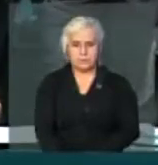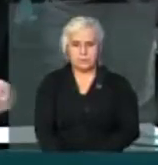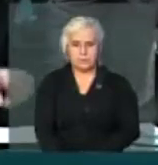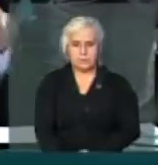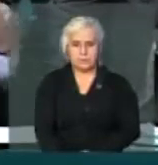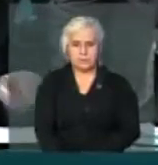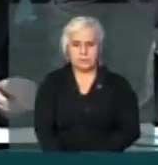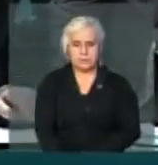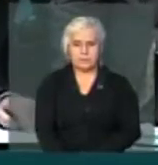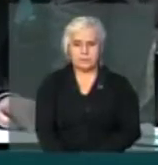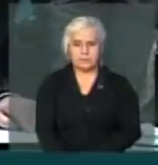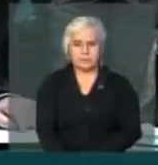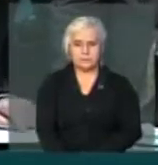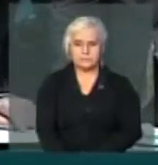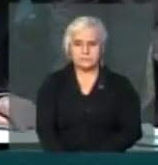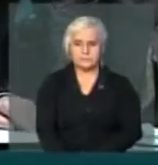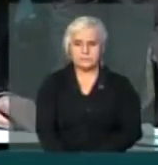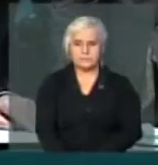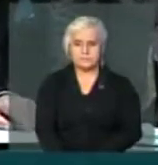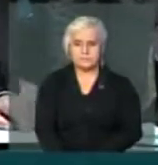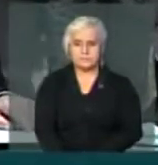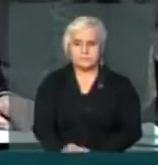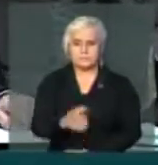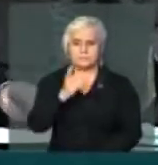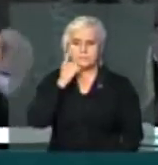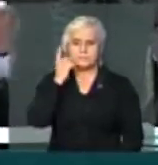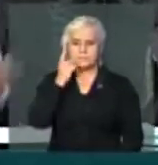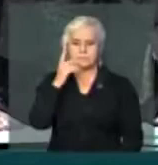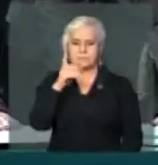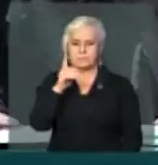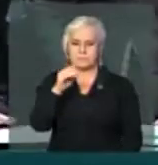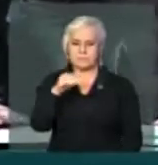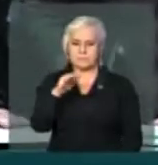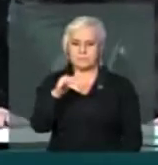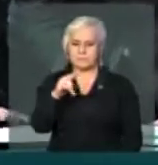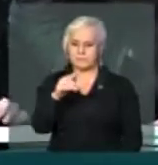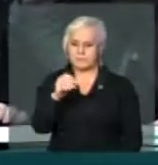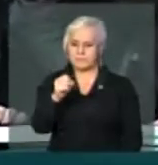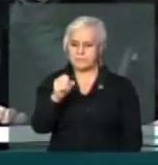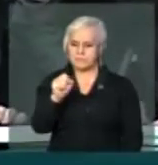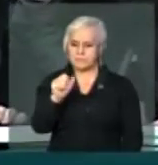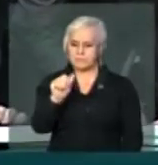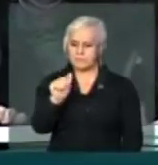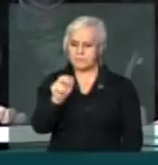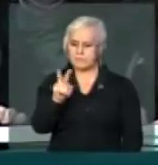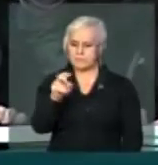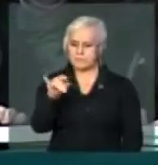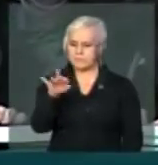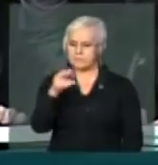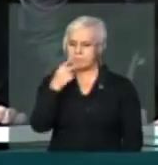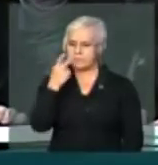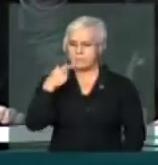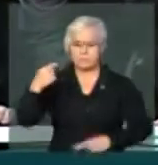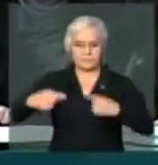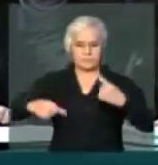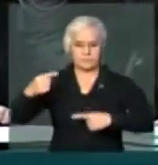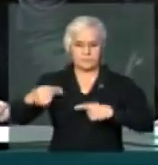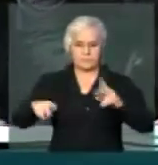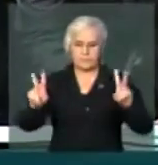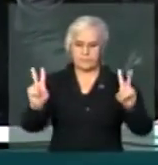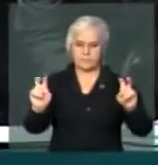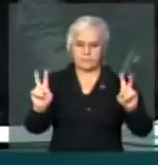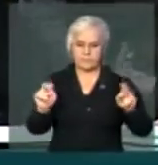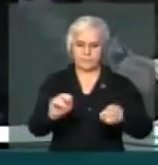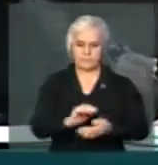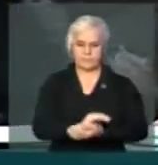Eu concedo a palavra ao deputado Domingos Sábio para discutir a matéria. Sr. Presidente, estou pedindo a